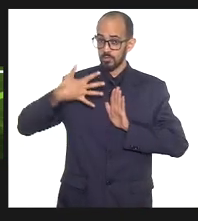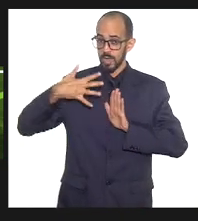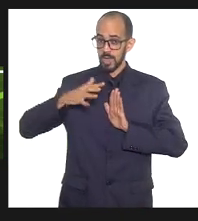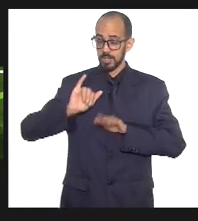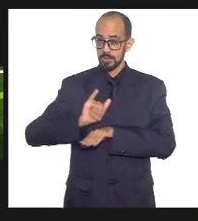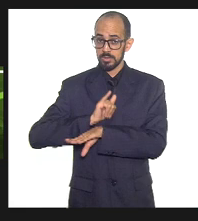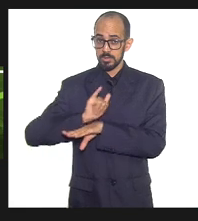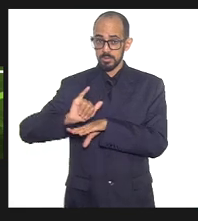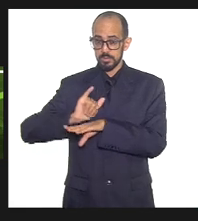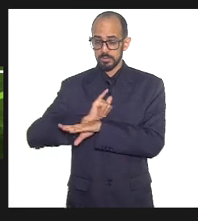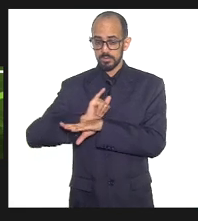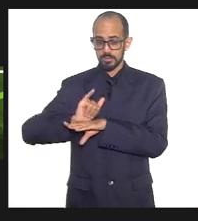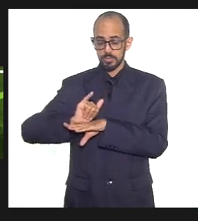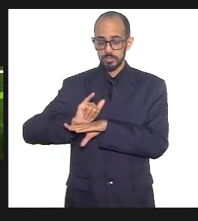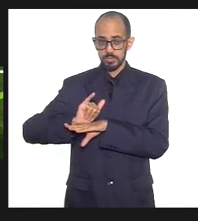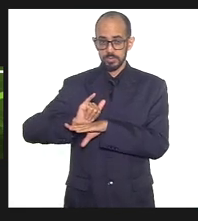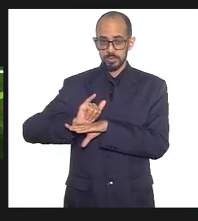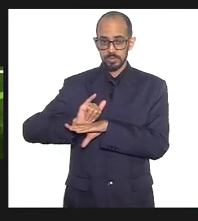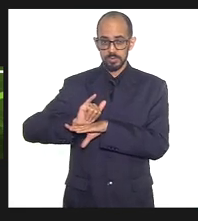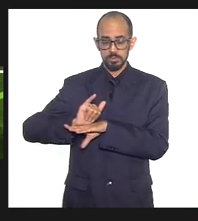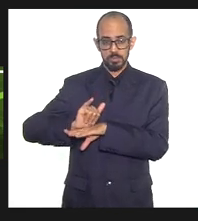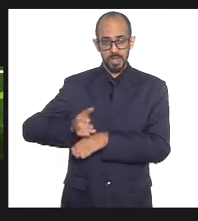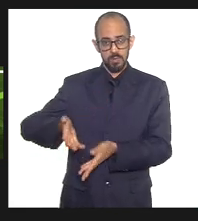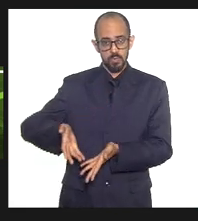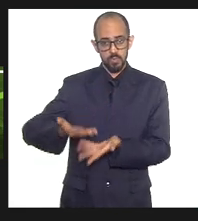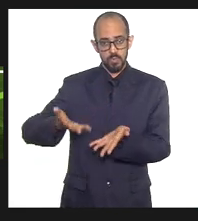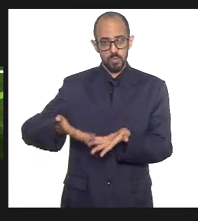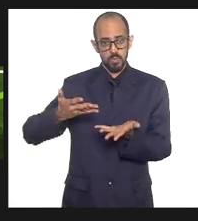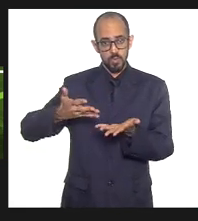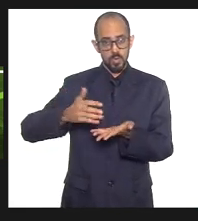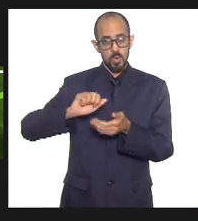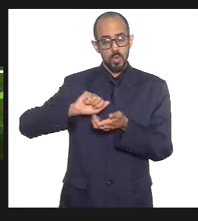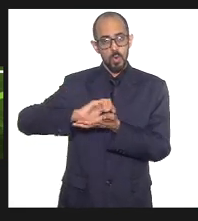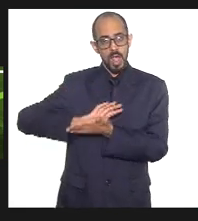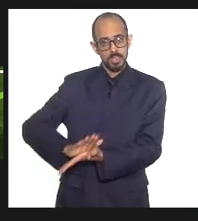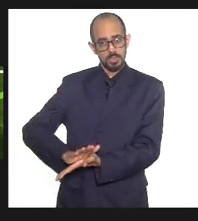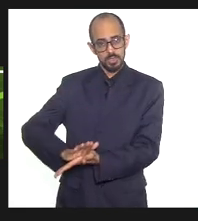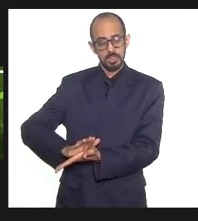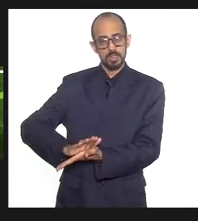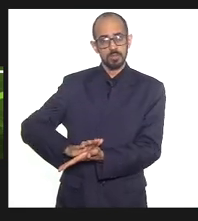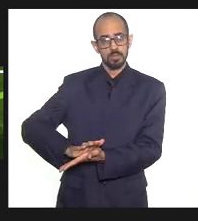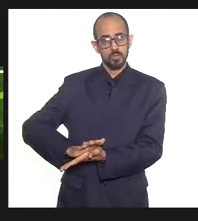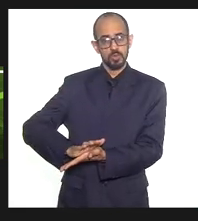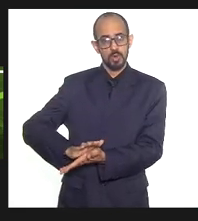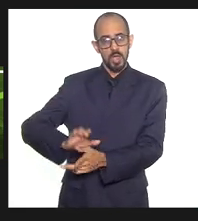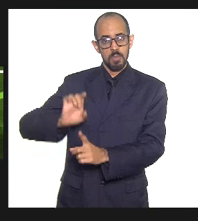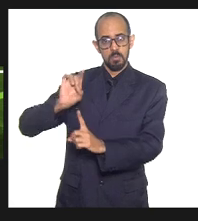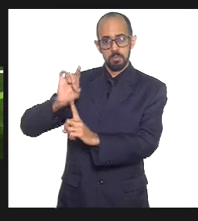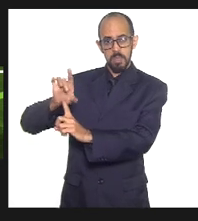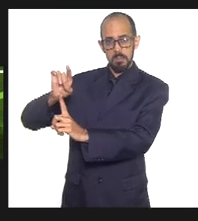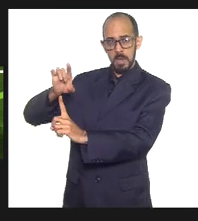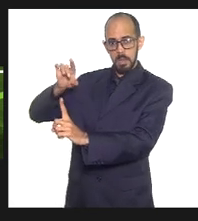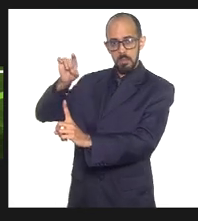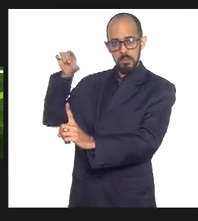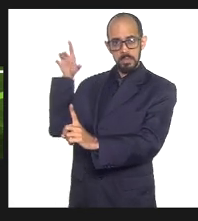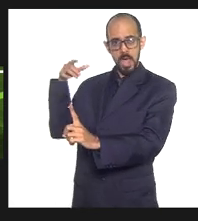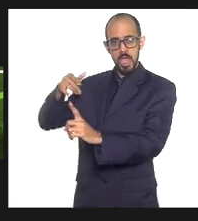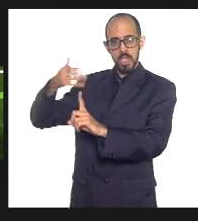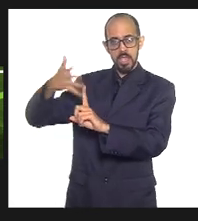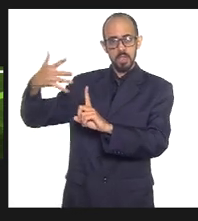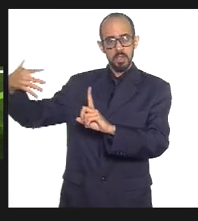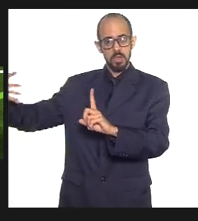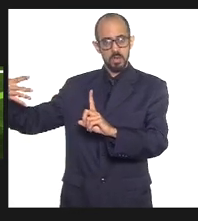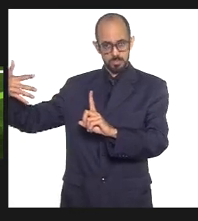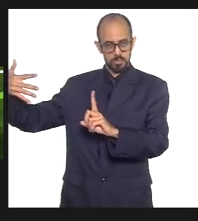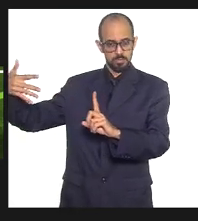o racismo, a intolerância, a homofobia e a perseguição religiosa. Eu fiquei contente,